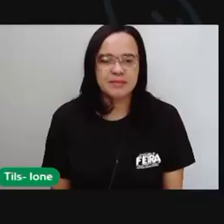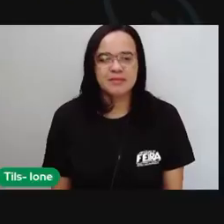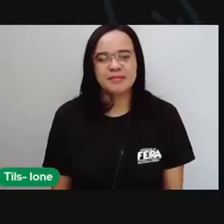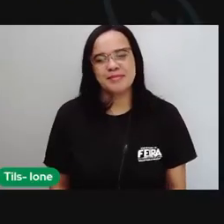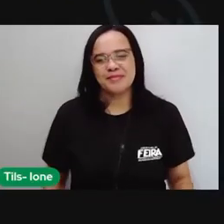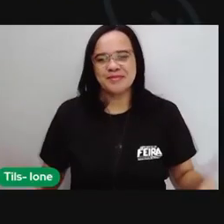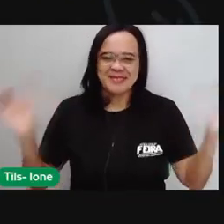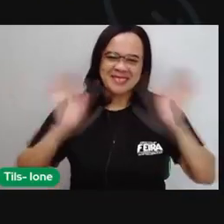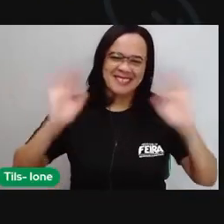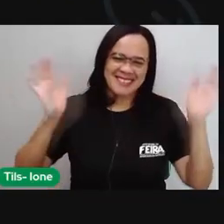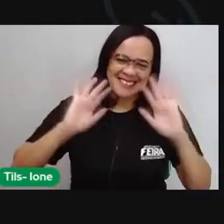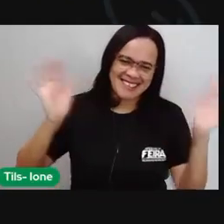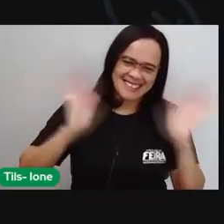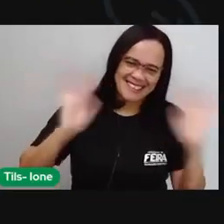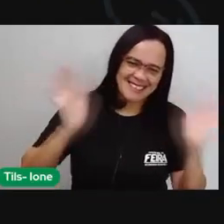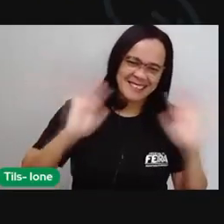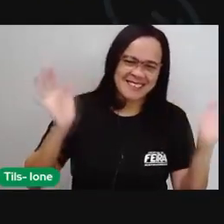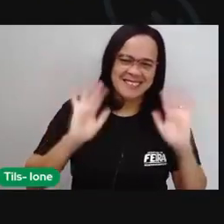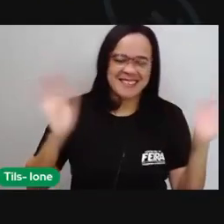Olá!